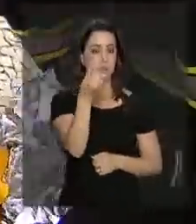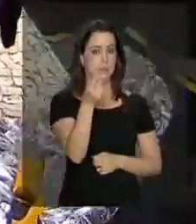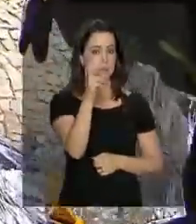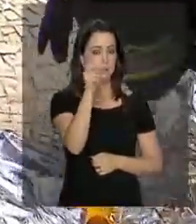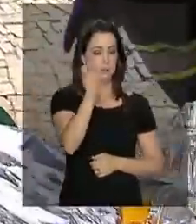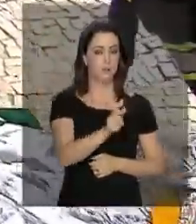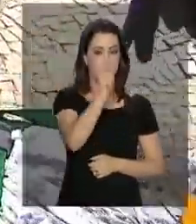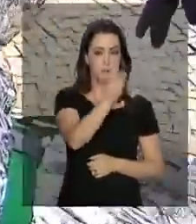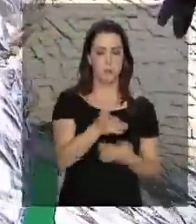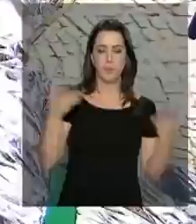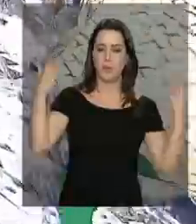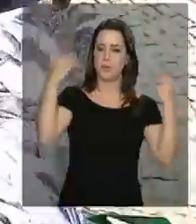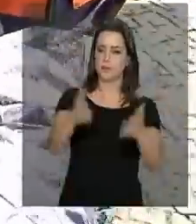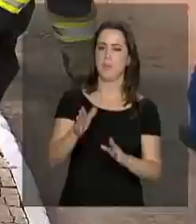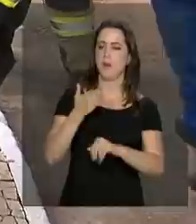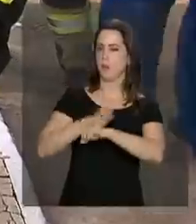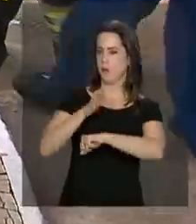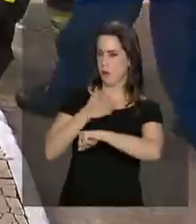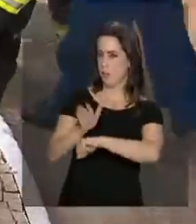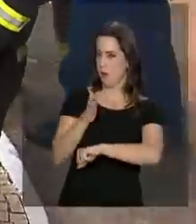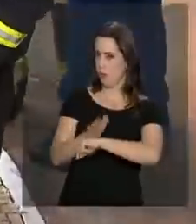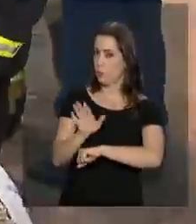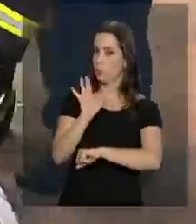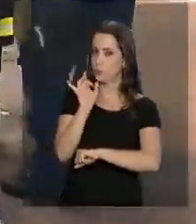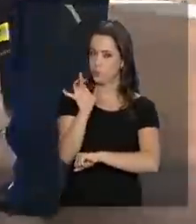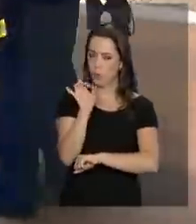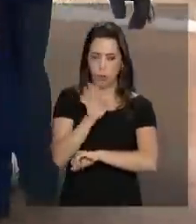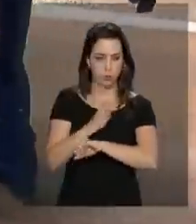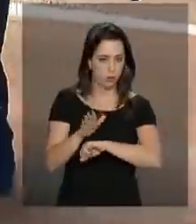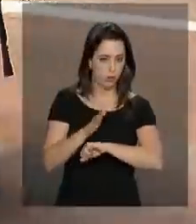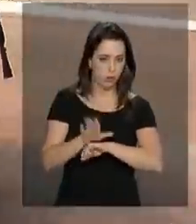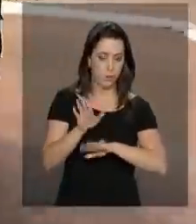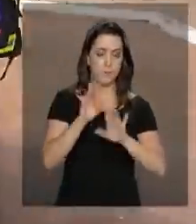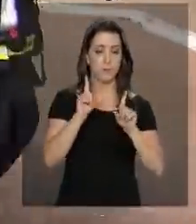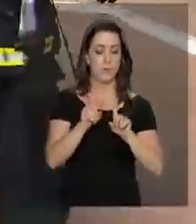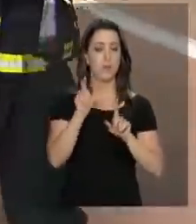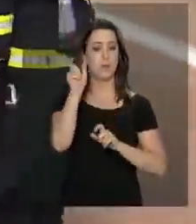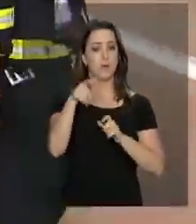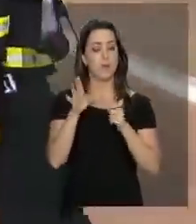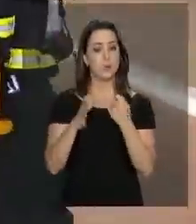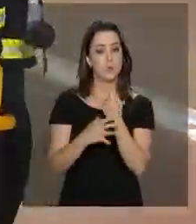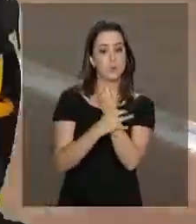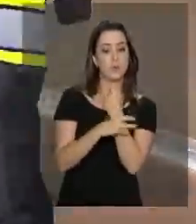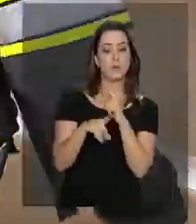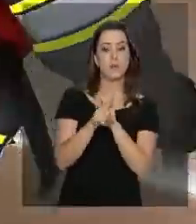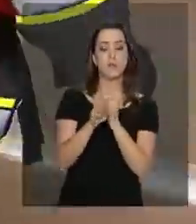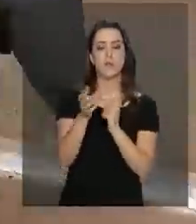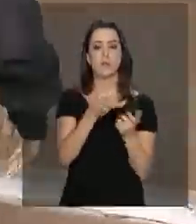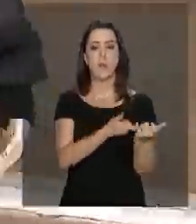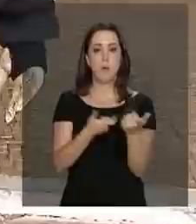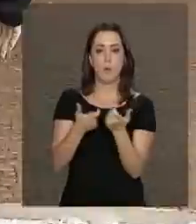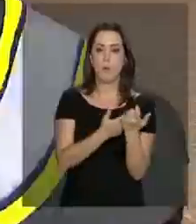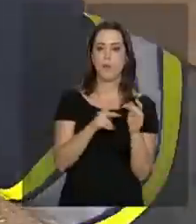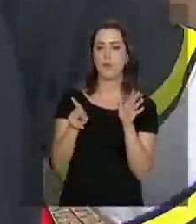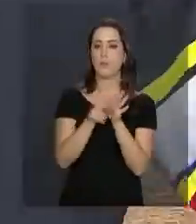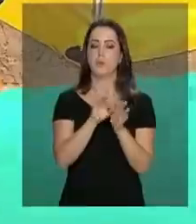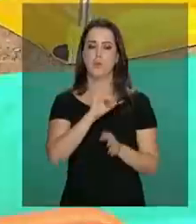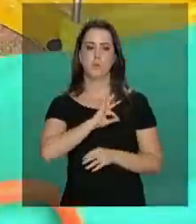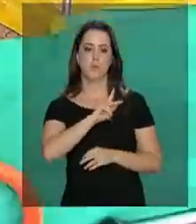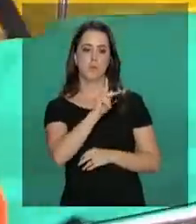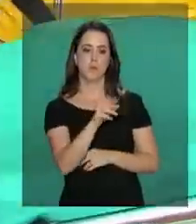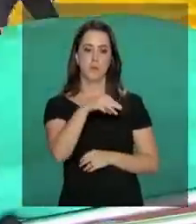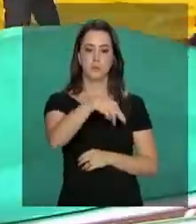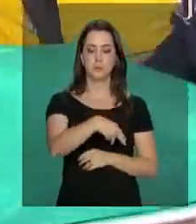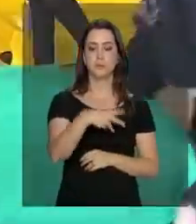pessoas participaram da simulação. Seguranças, brigadistas, bombeiros, agentes da Polícia Militar,